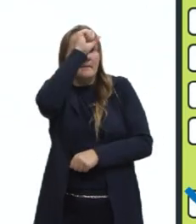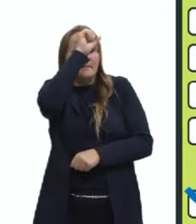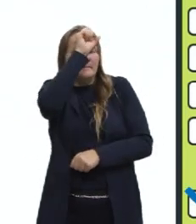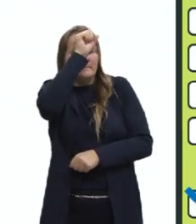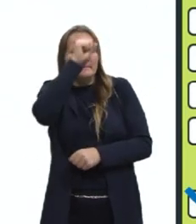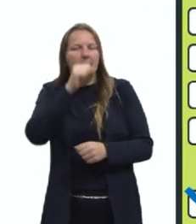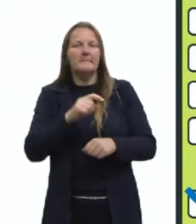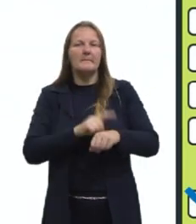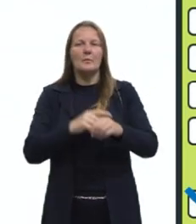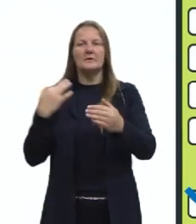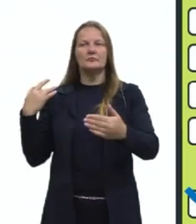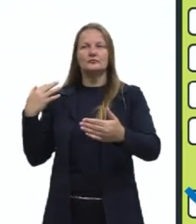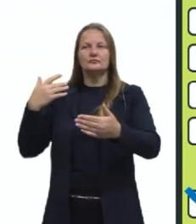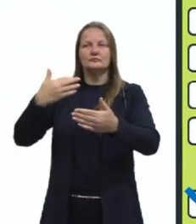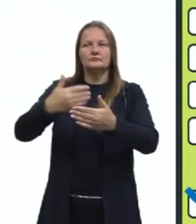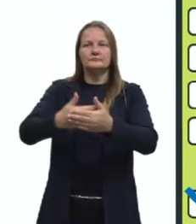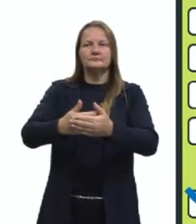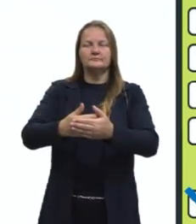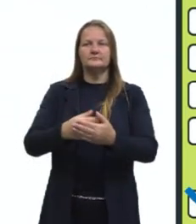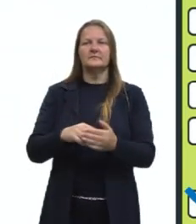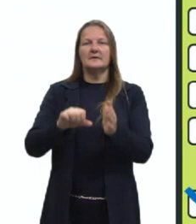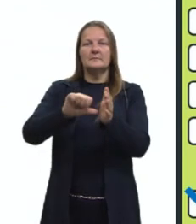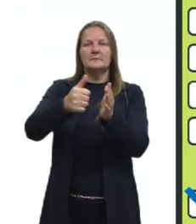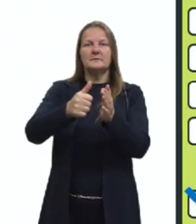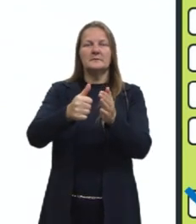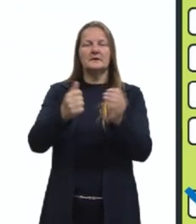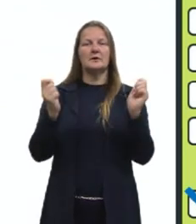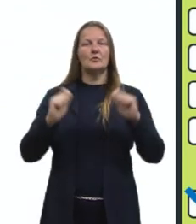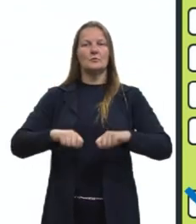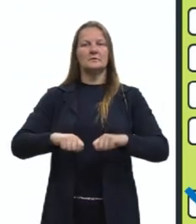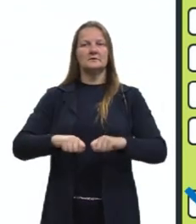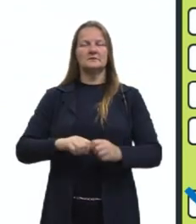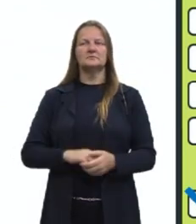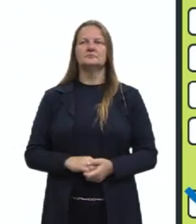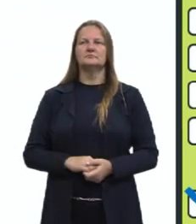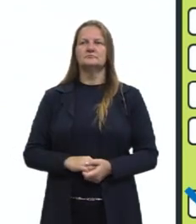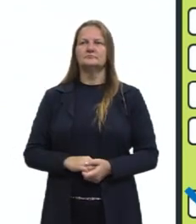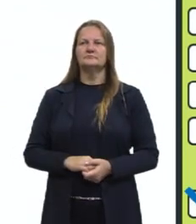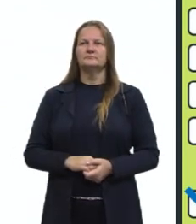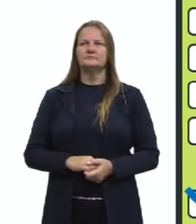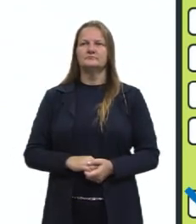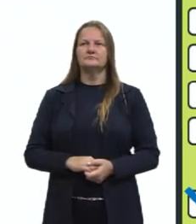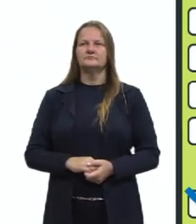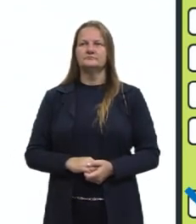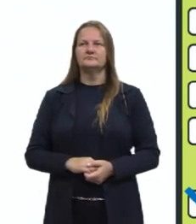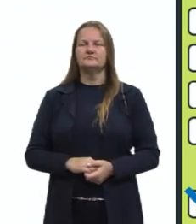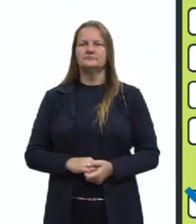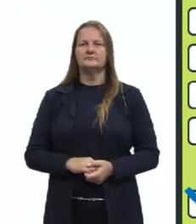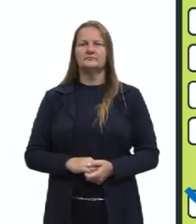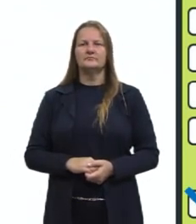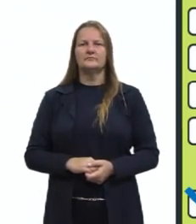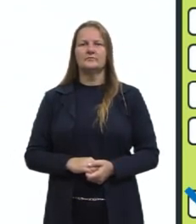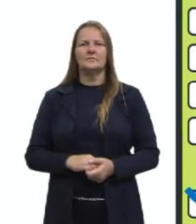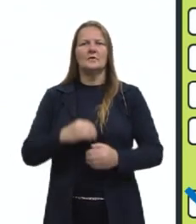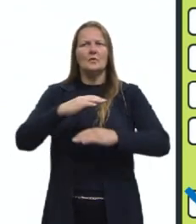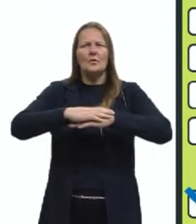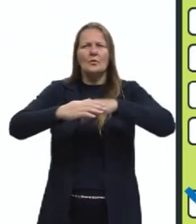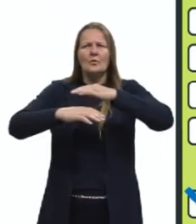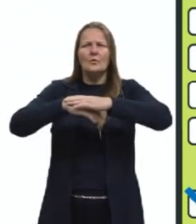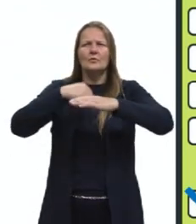tempo. Então vamos lá, a gente tem a primeira competência diária. Ela diz o seguinte, construir